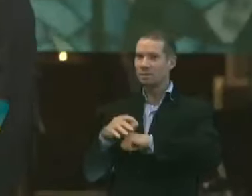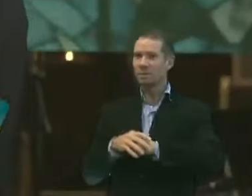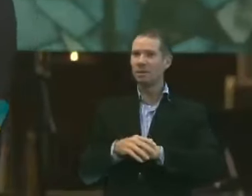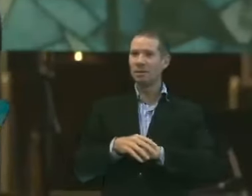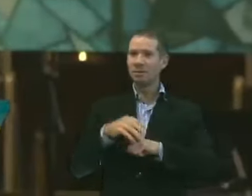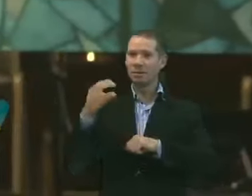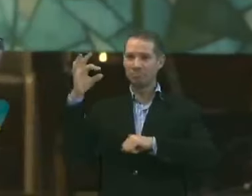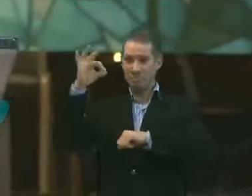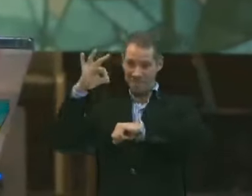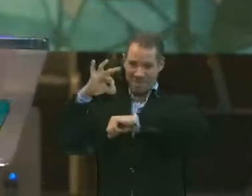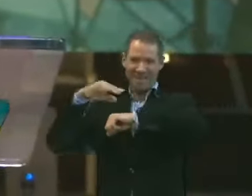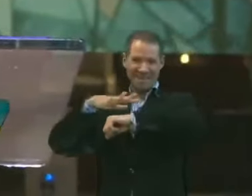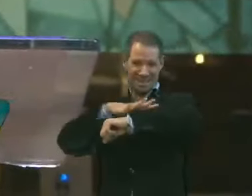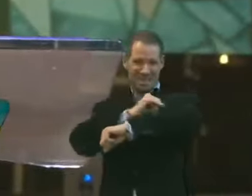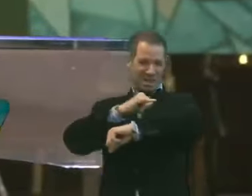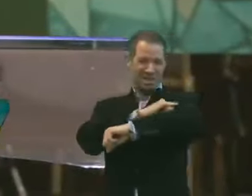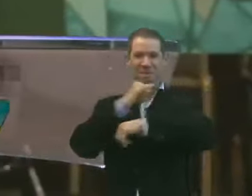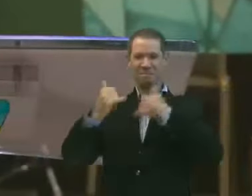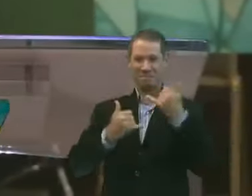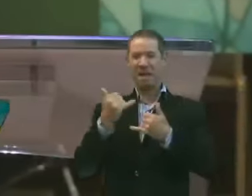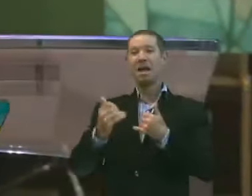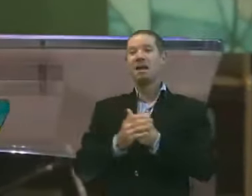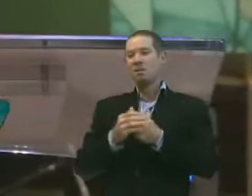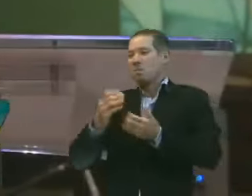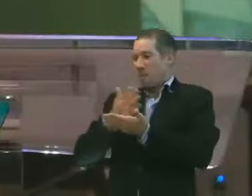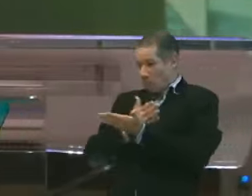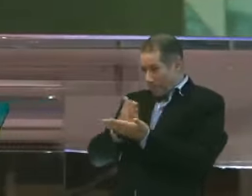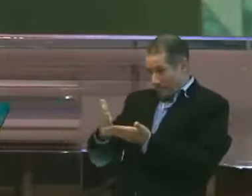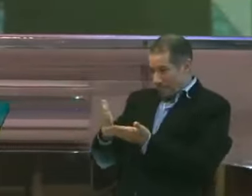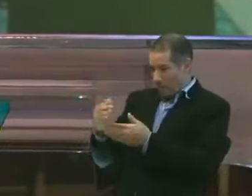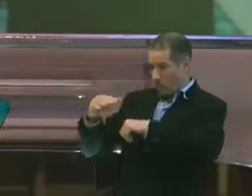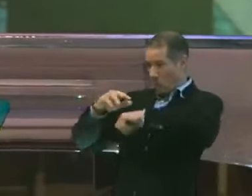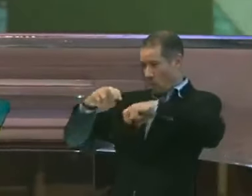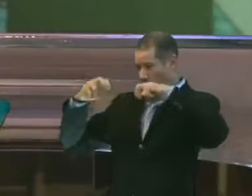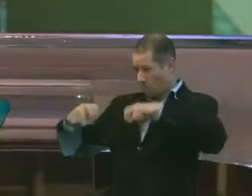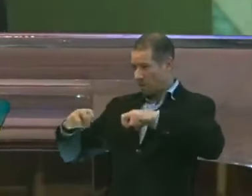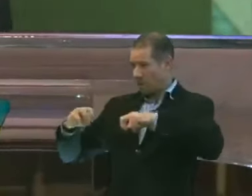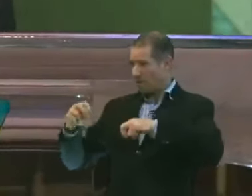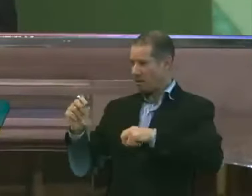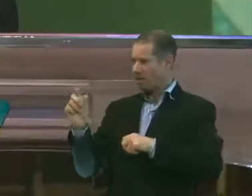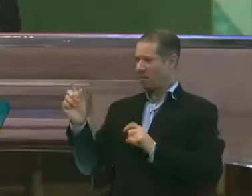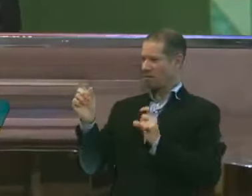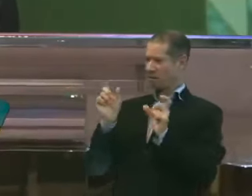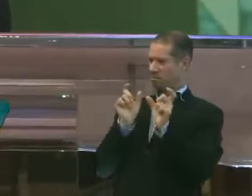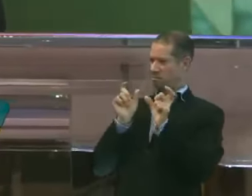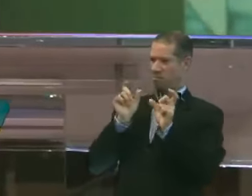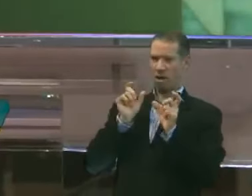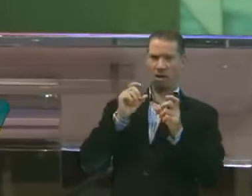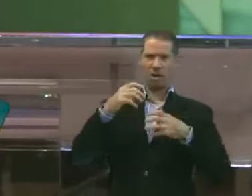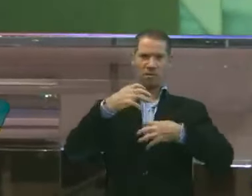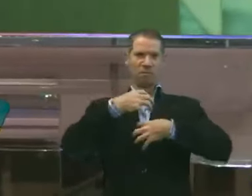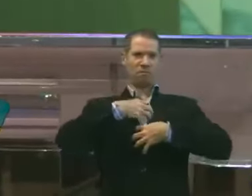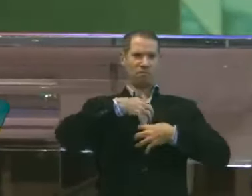E aí eu sentei. Comecei a conversar com ele. E ouvi aquelas palavras. Falei. Nossa. Que palavras envolventes.